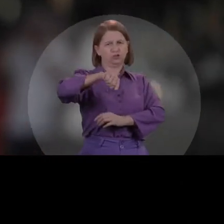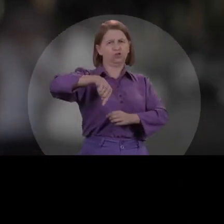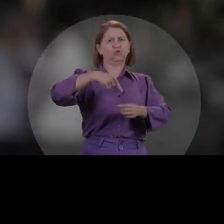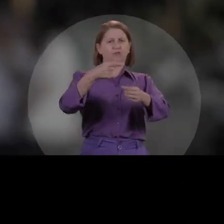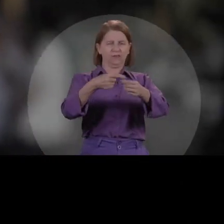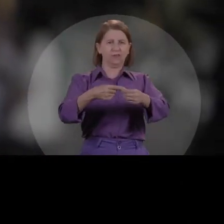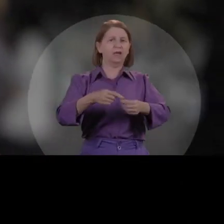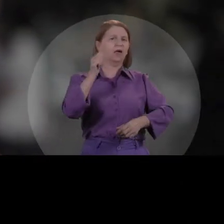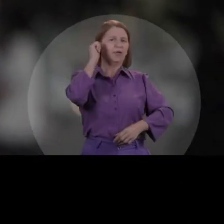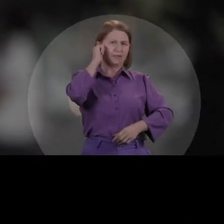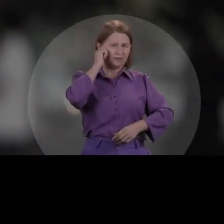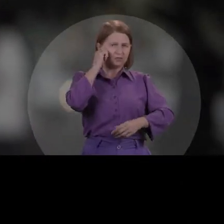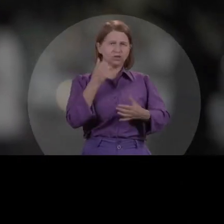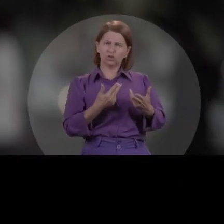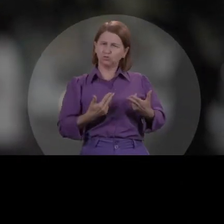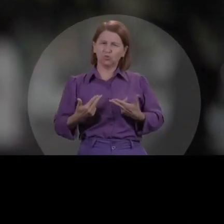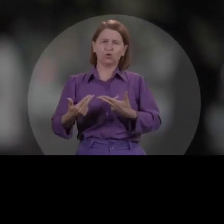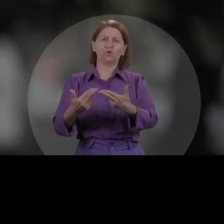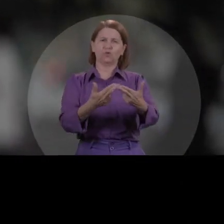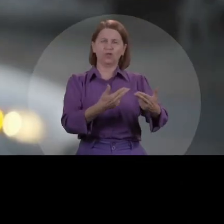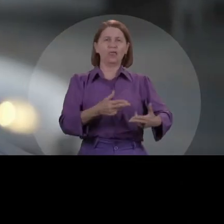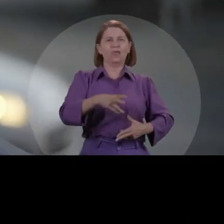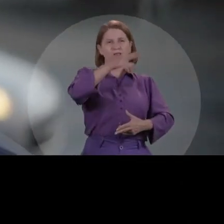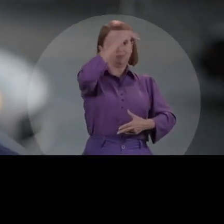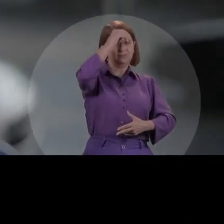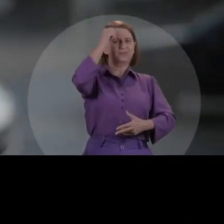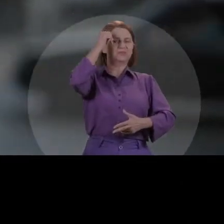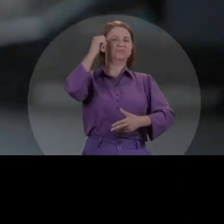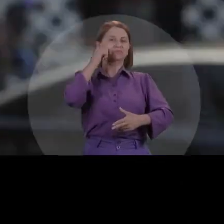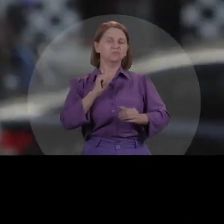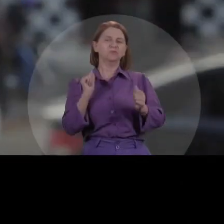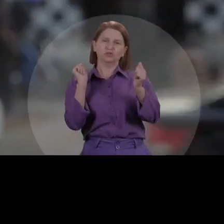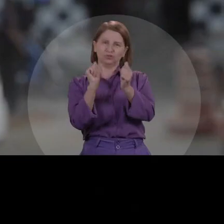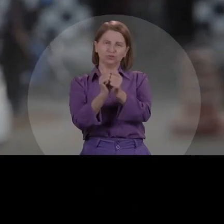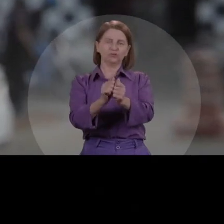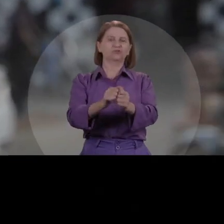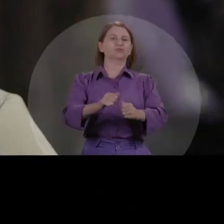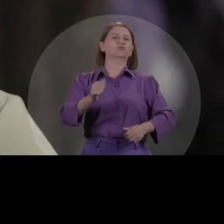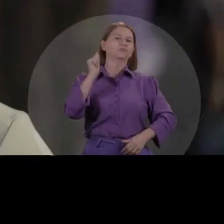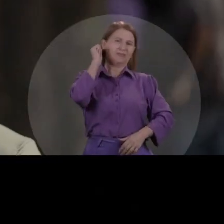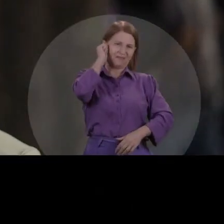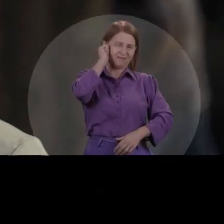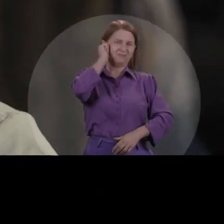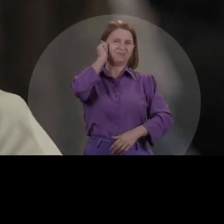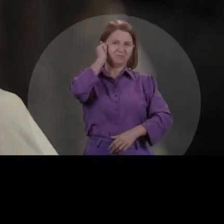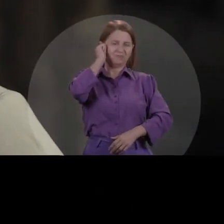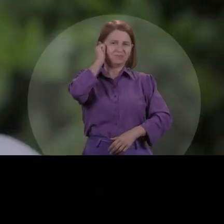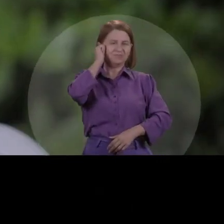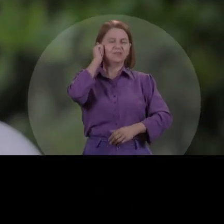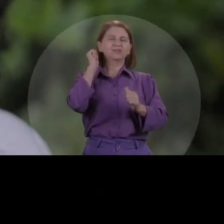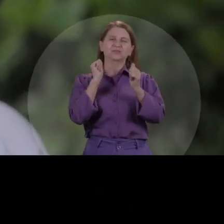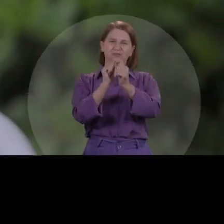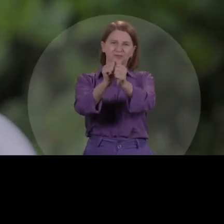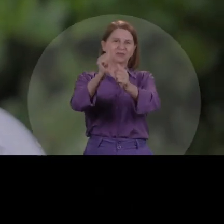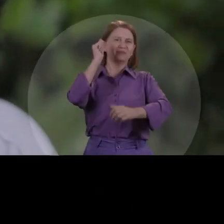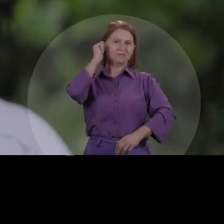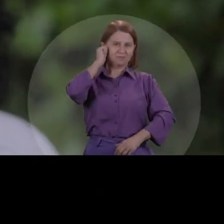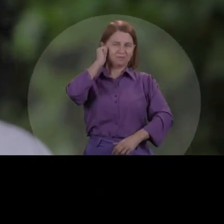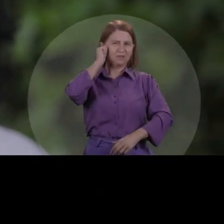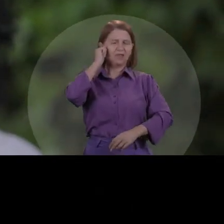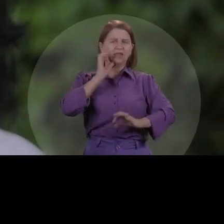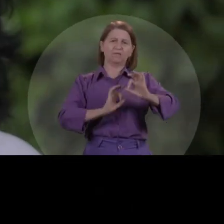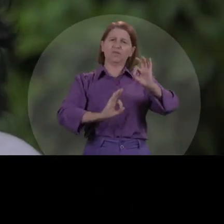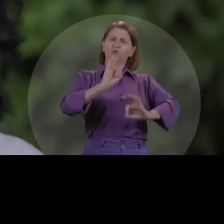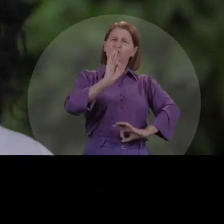A Adriana é gente da gente. Vai ser a nossa prefeita. Estou fechado com a Adriana. Meu voto é da Adriana. Estou com a Adriana. Adriana Costa vai